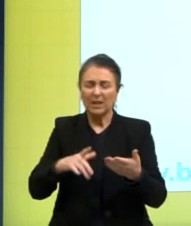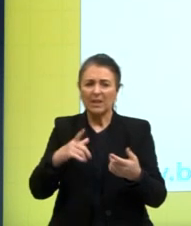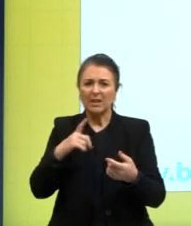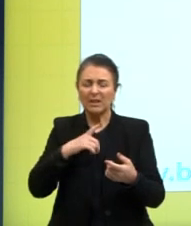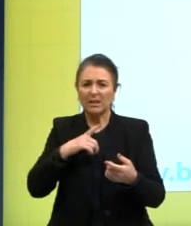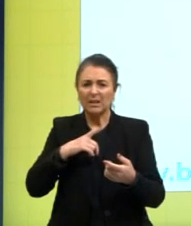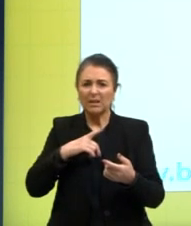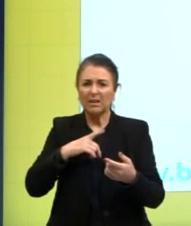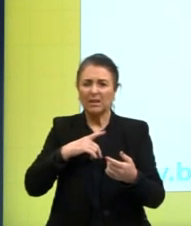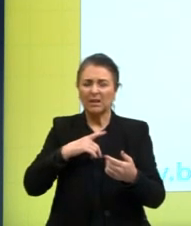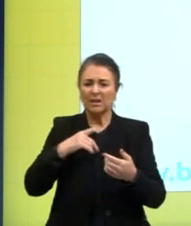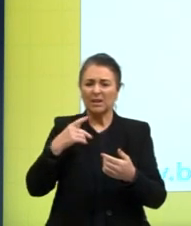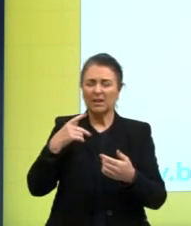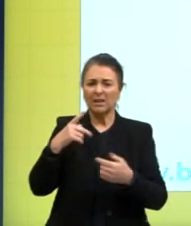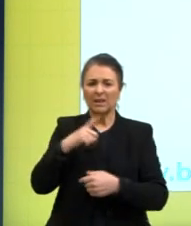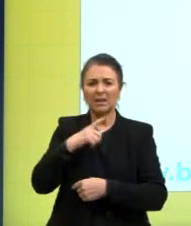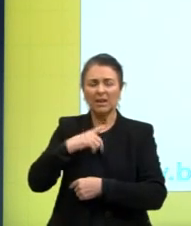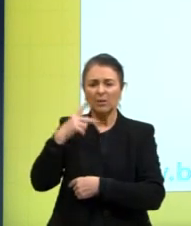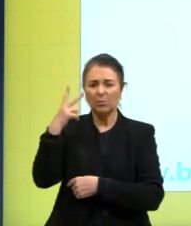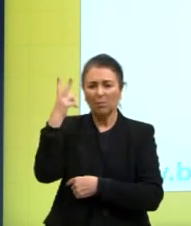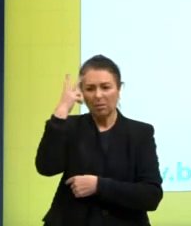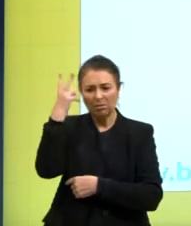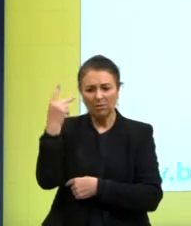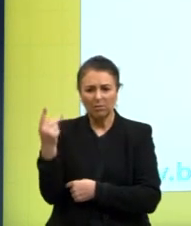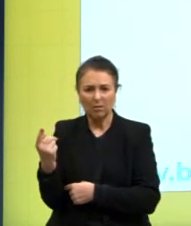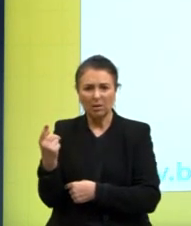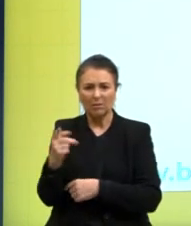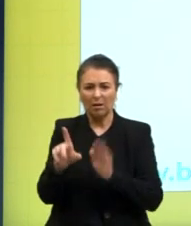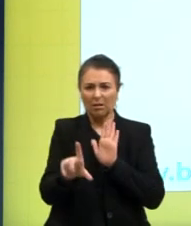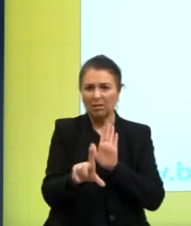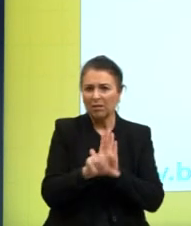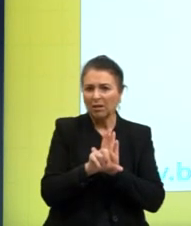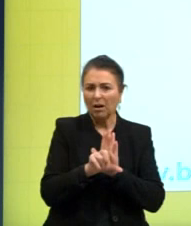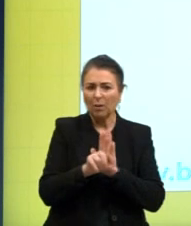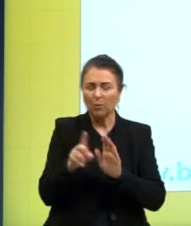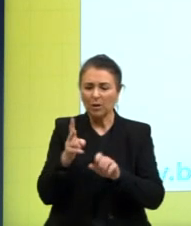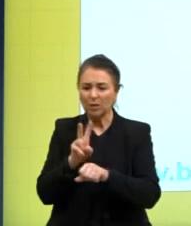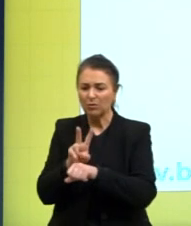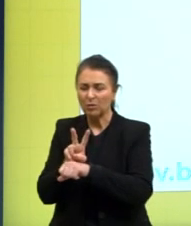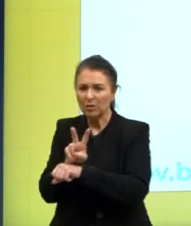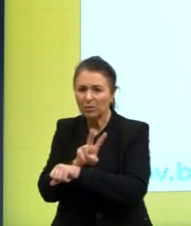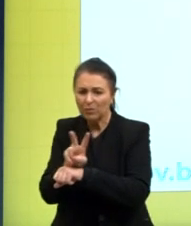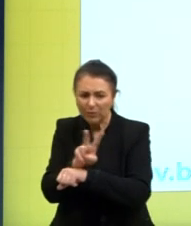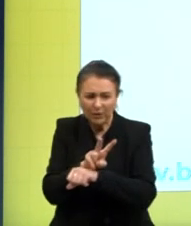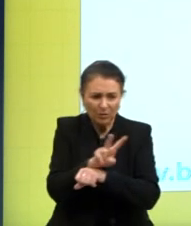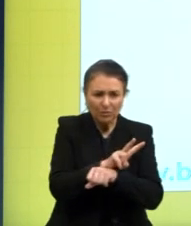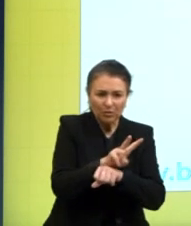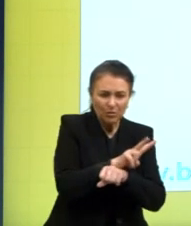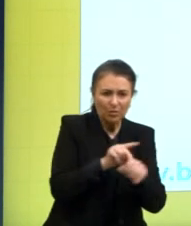processos de natureza legal e investigativa que